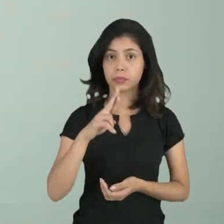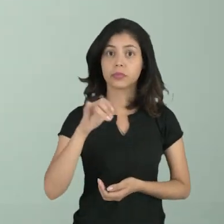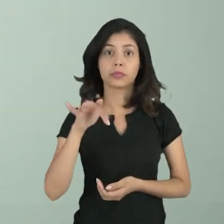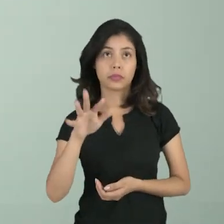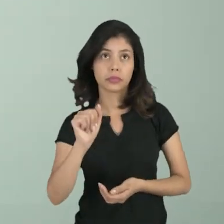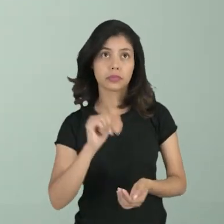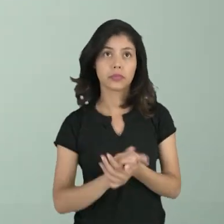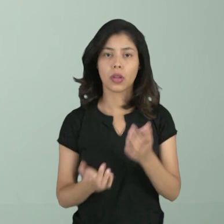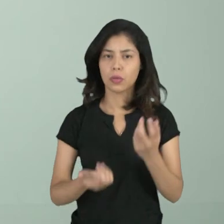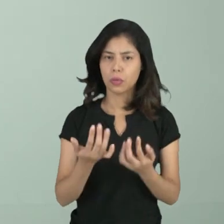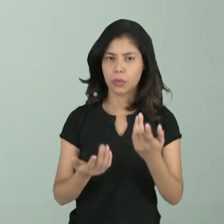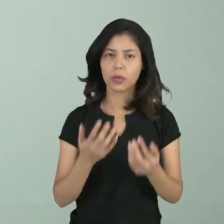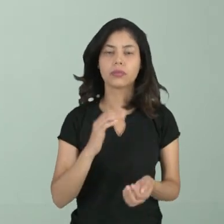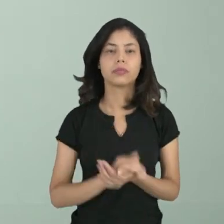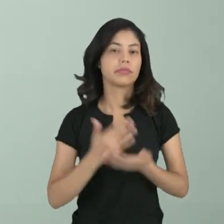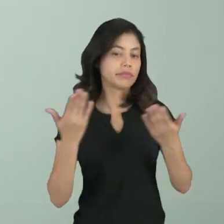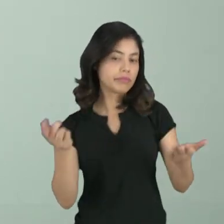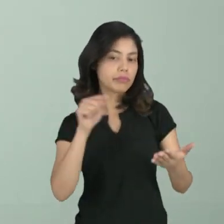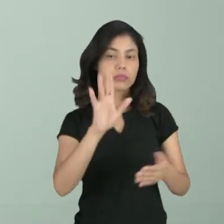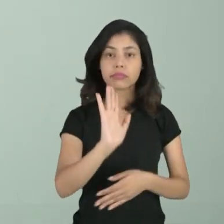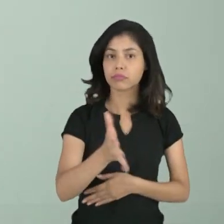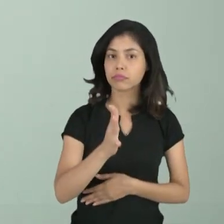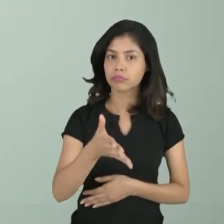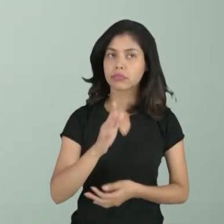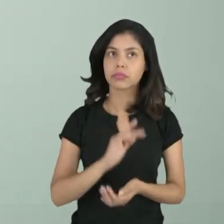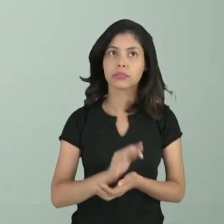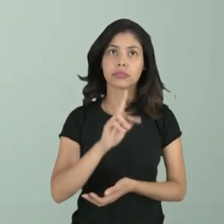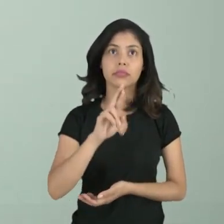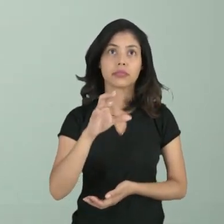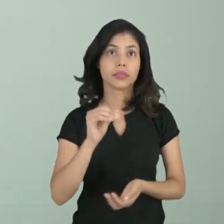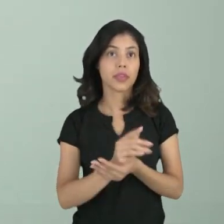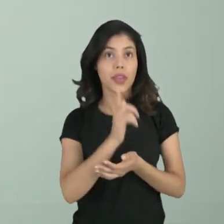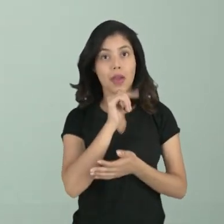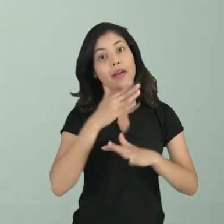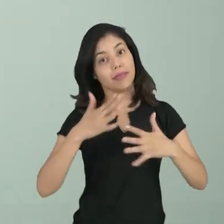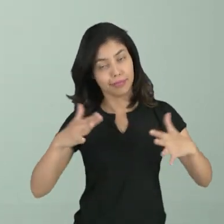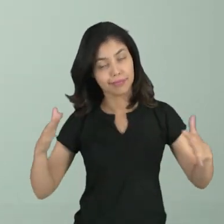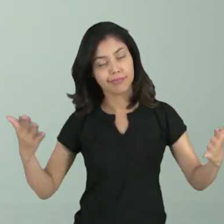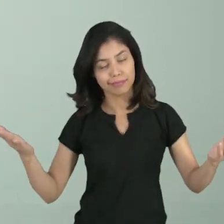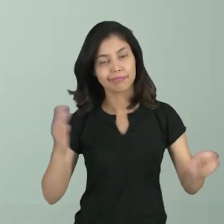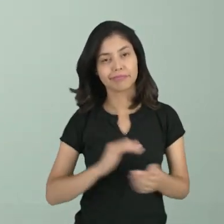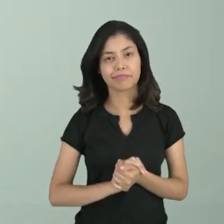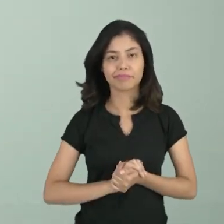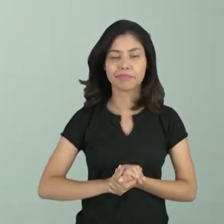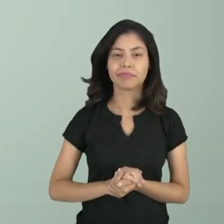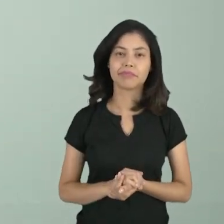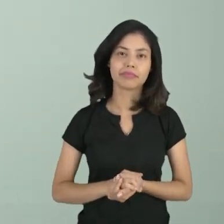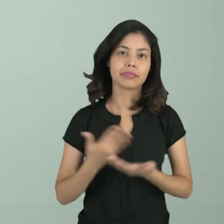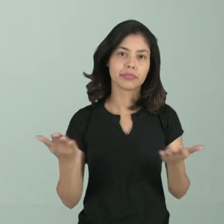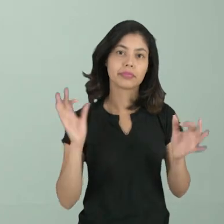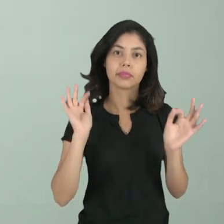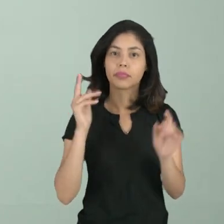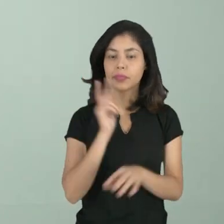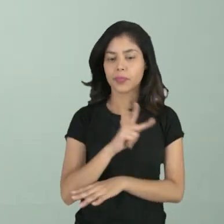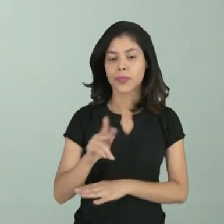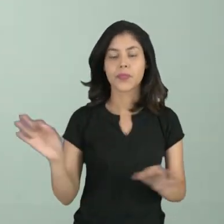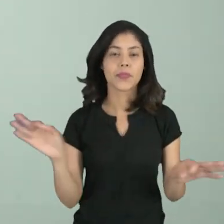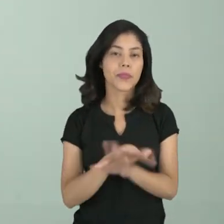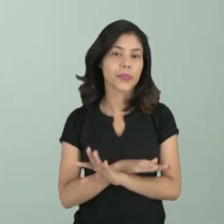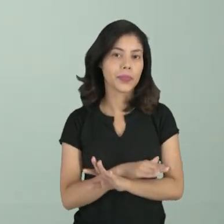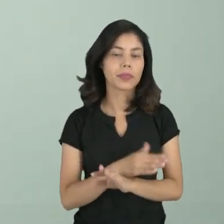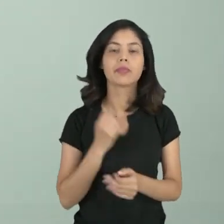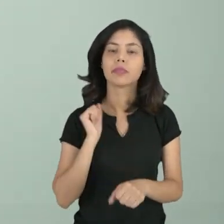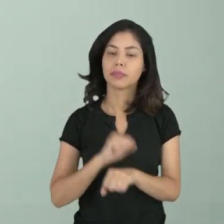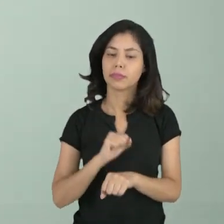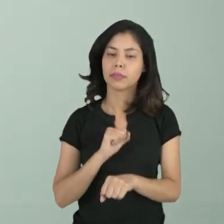do fogo, né? Então, já Tales é o profeta da água, né? É o grande defensor. O professor César vai ficar por